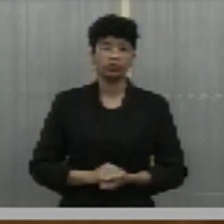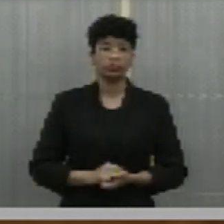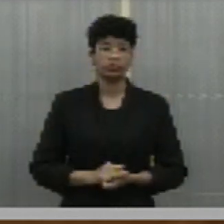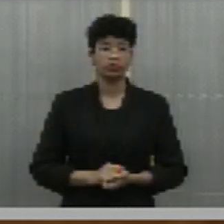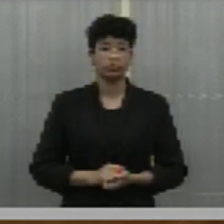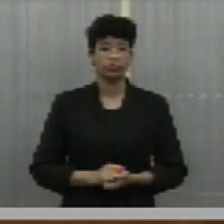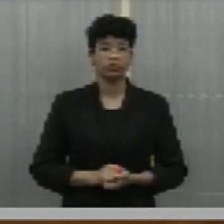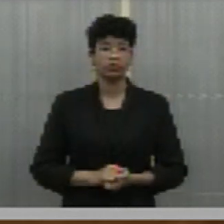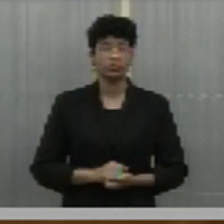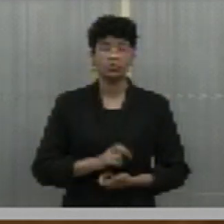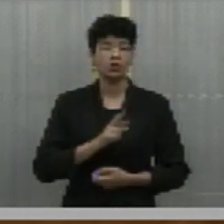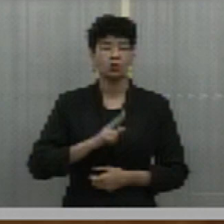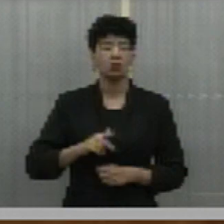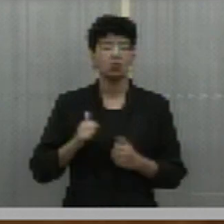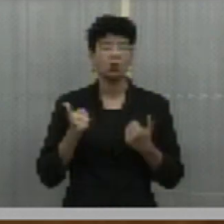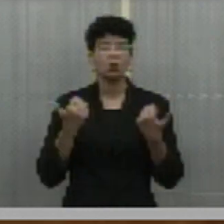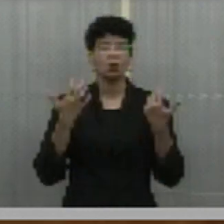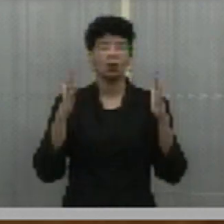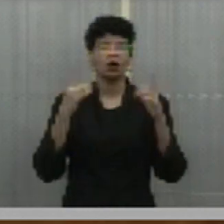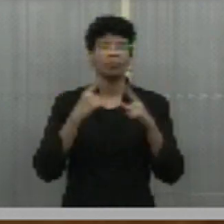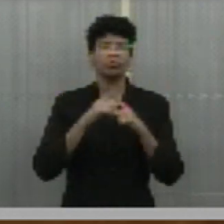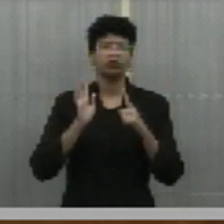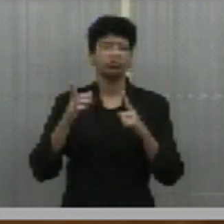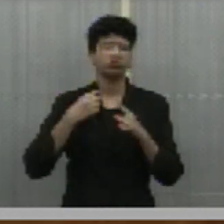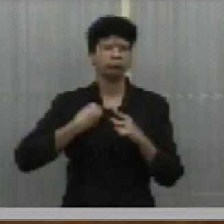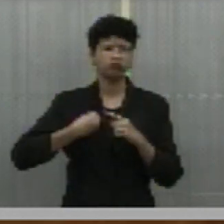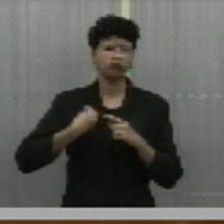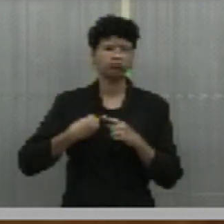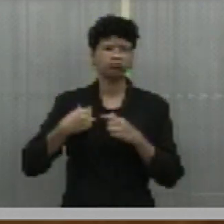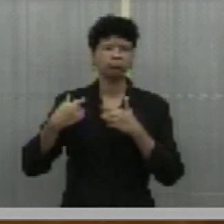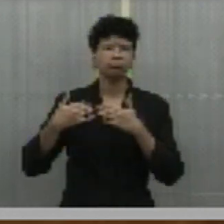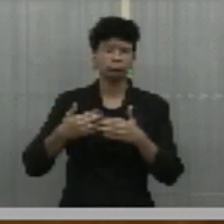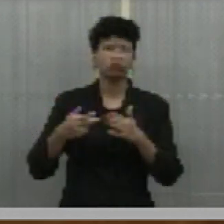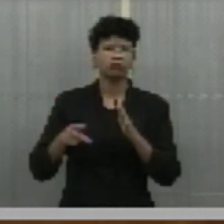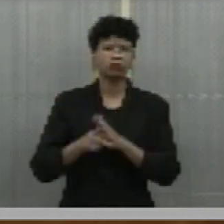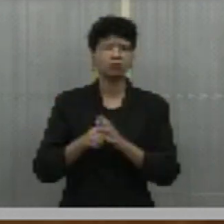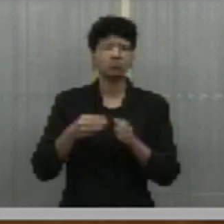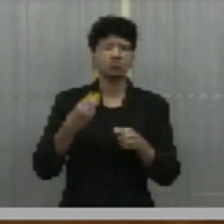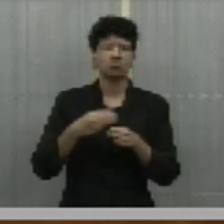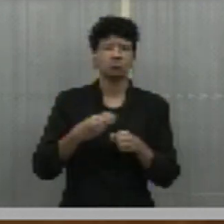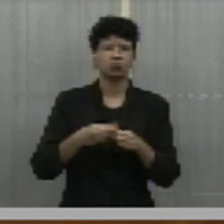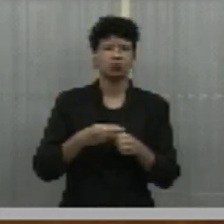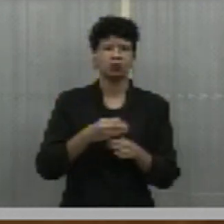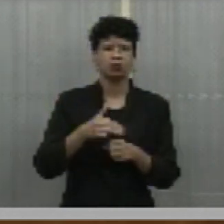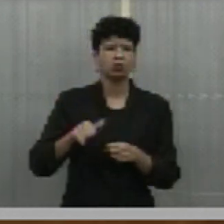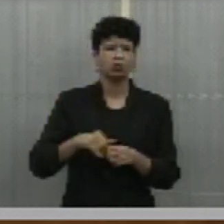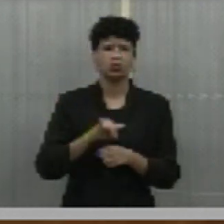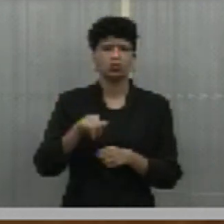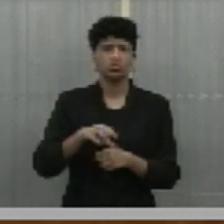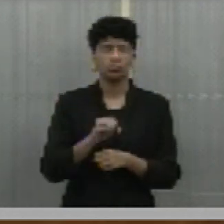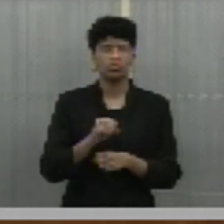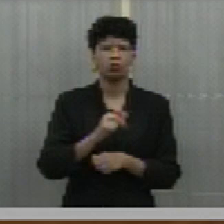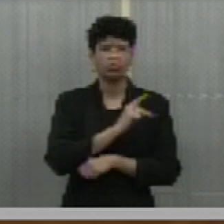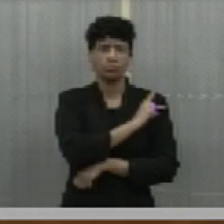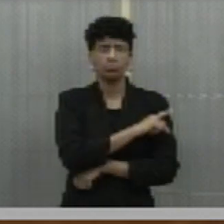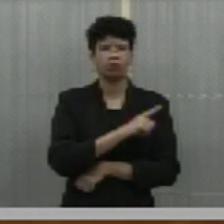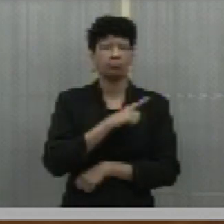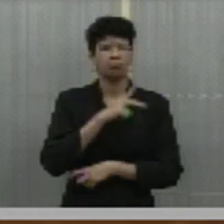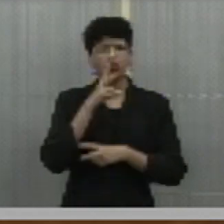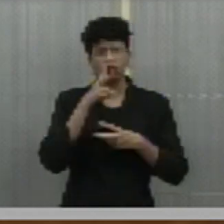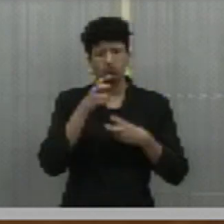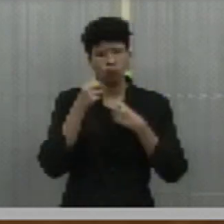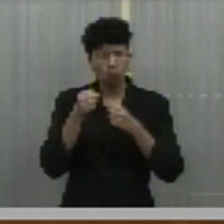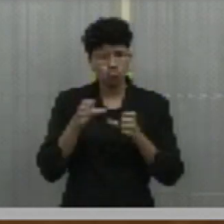Não é uma comemoração extemporânea, porque é tradição lá do município de São João do Piauí, onde o Partido dos Trabalhadores tem uma forte